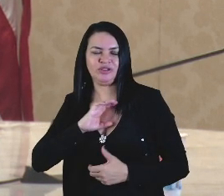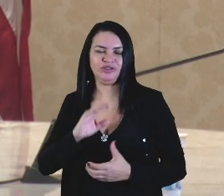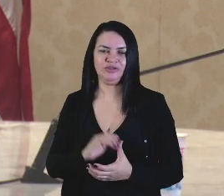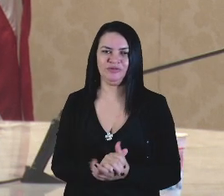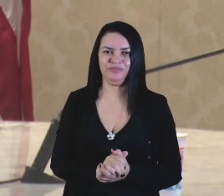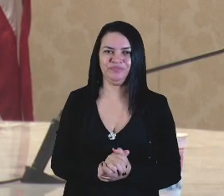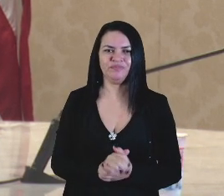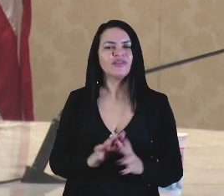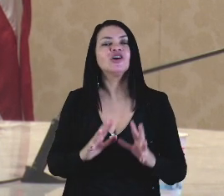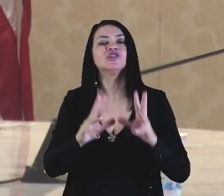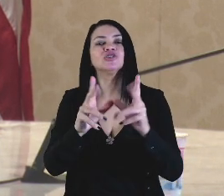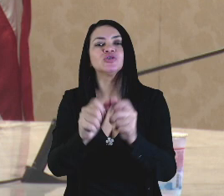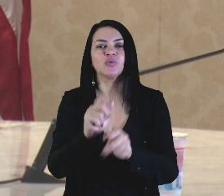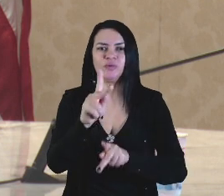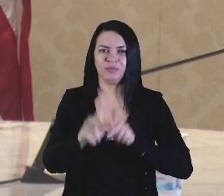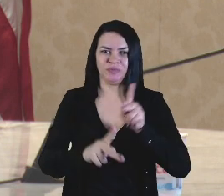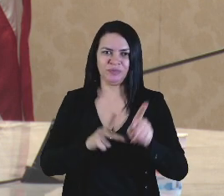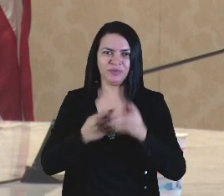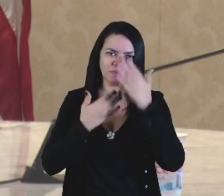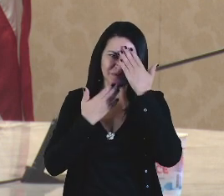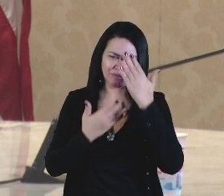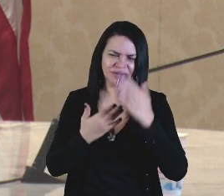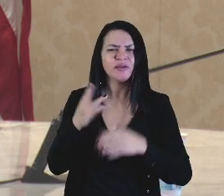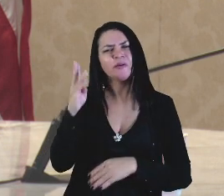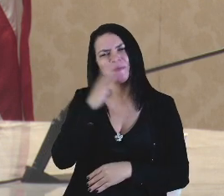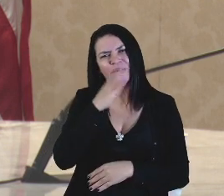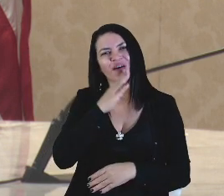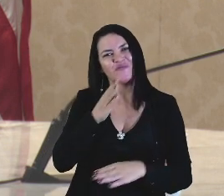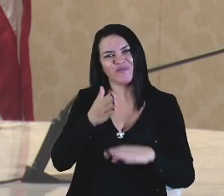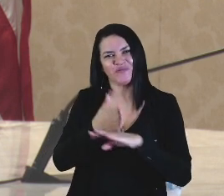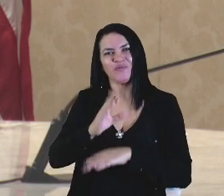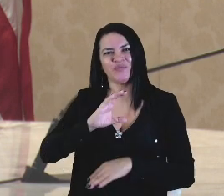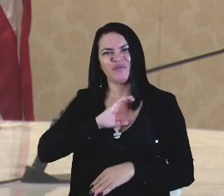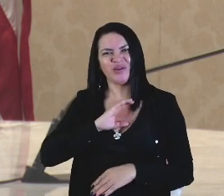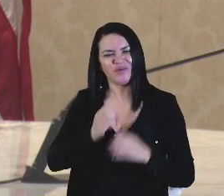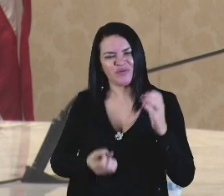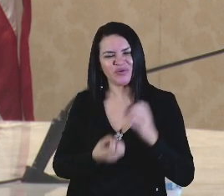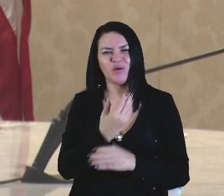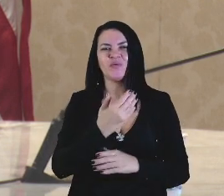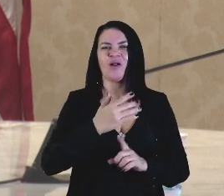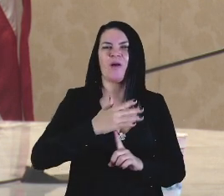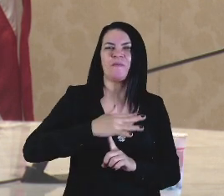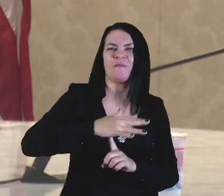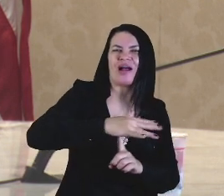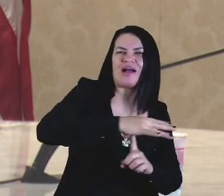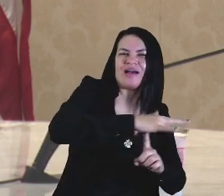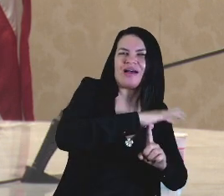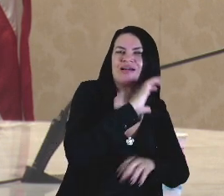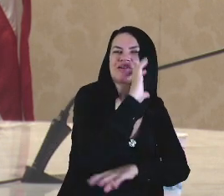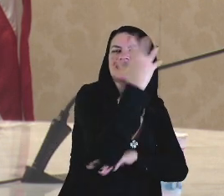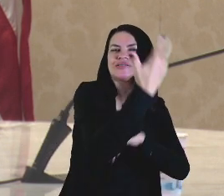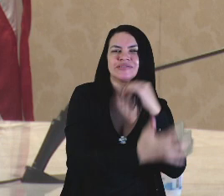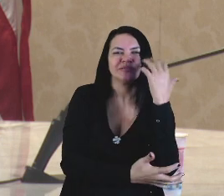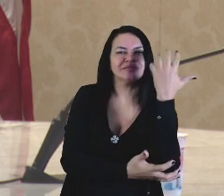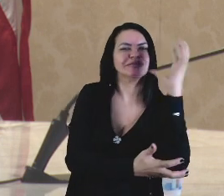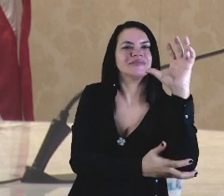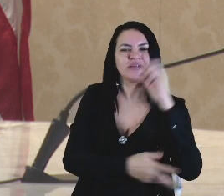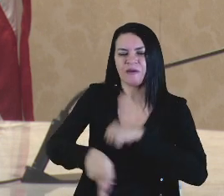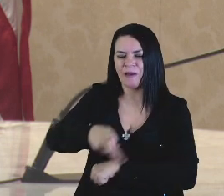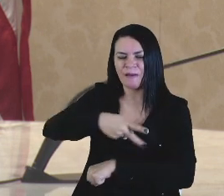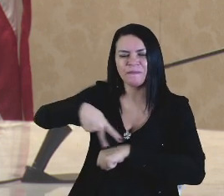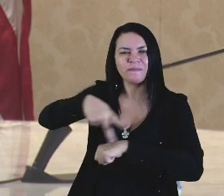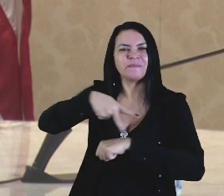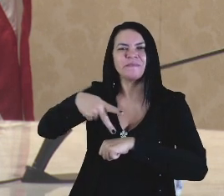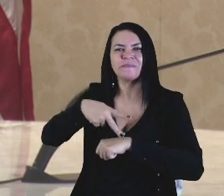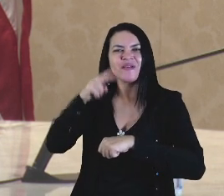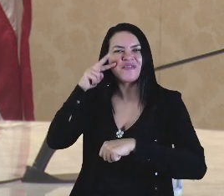agradeço a toda a população. muito em breve estaremos lá, para inaugurar o parque, inaugurar a praça, para inaugurar o restaurante, para